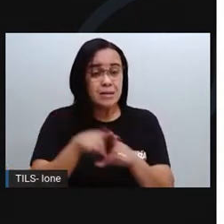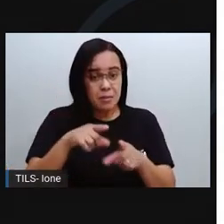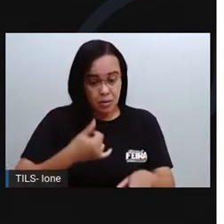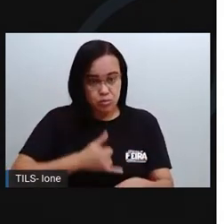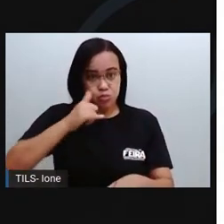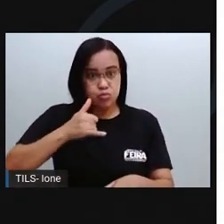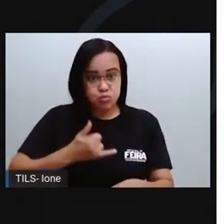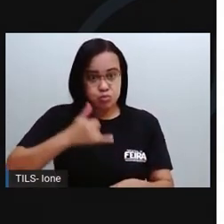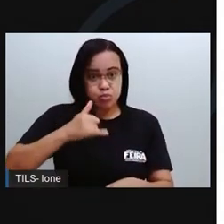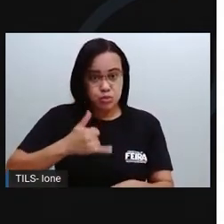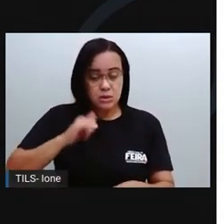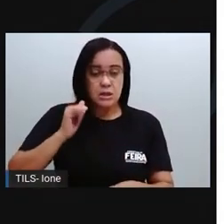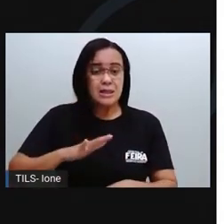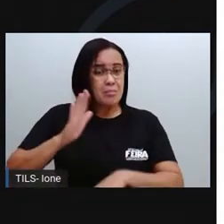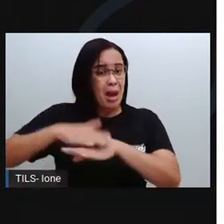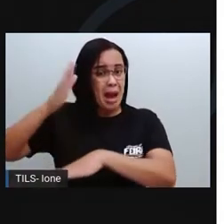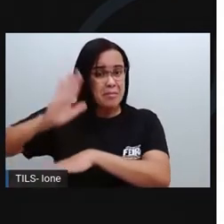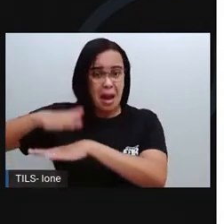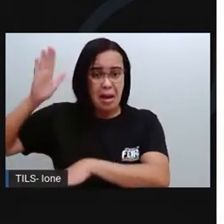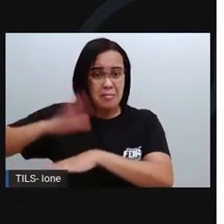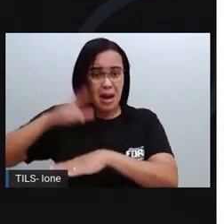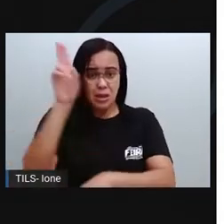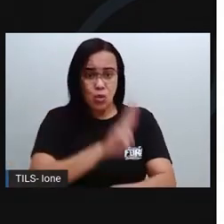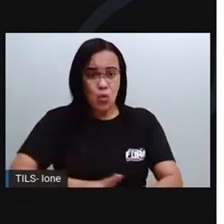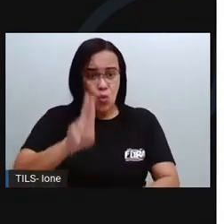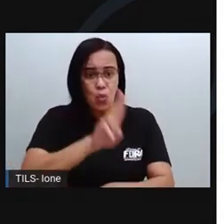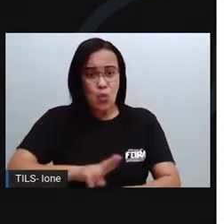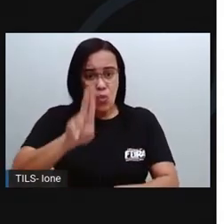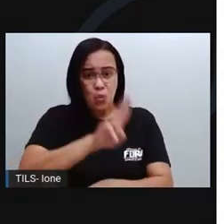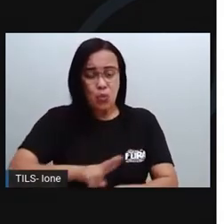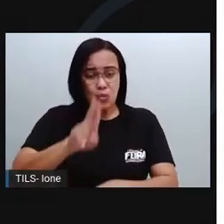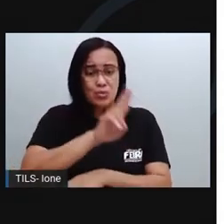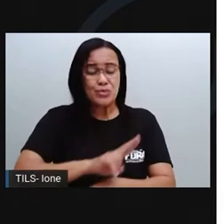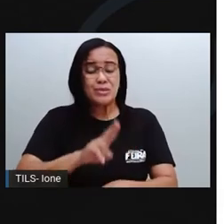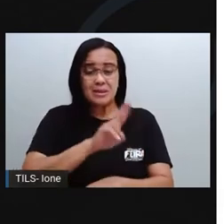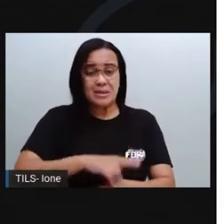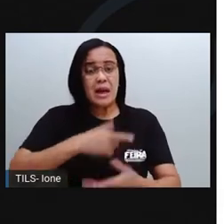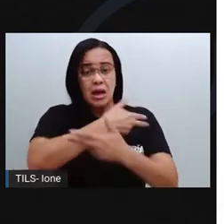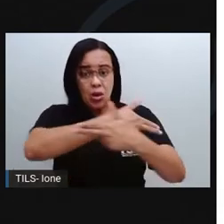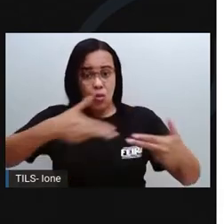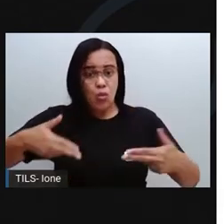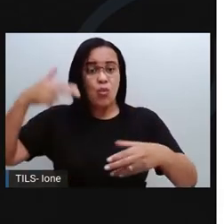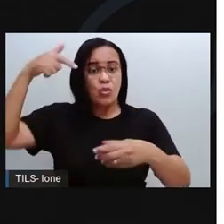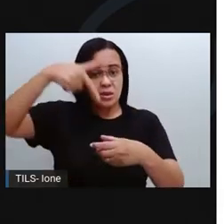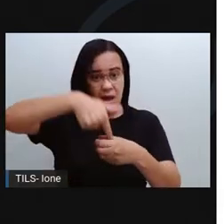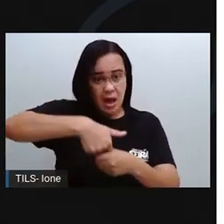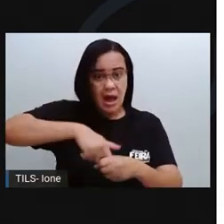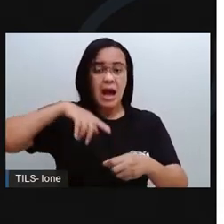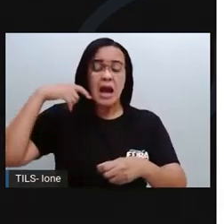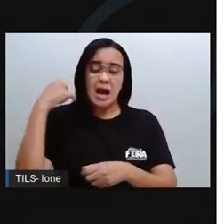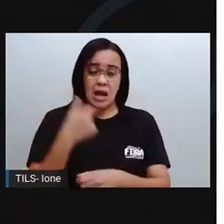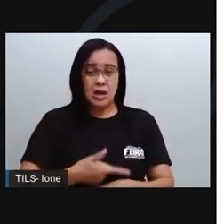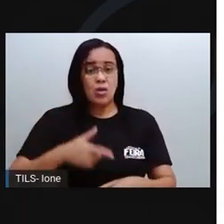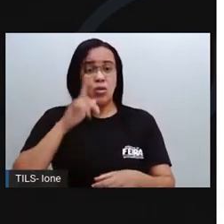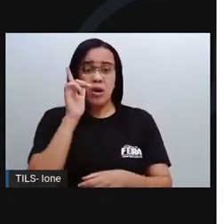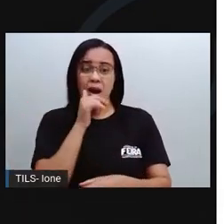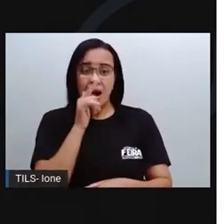quanto mais sacolas plásticas usarmos, mais recursos naturais como petróleo, água e energia serão necessários.